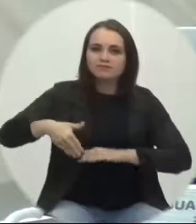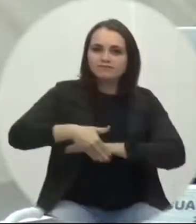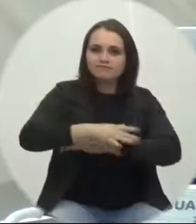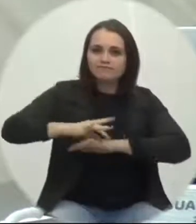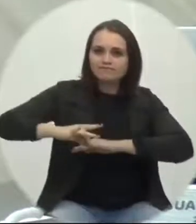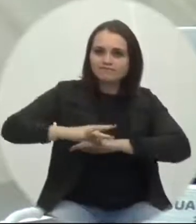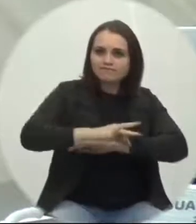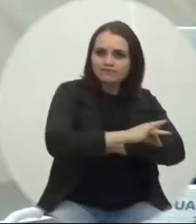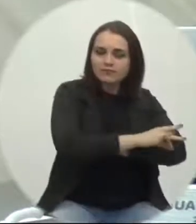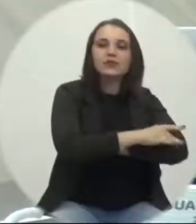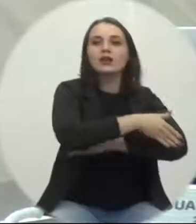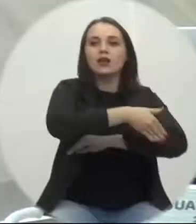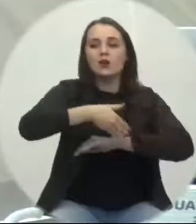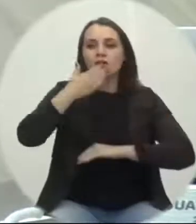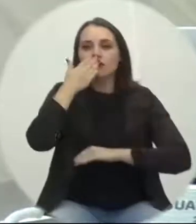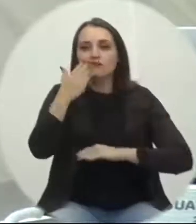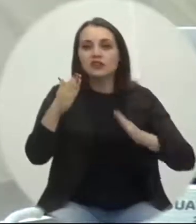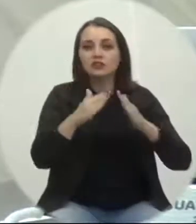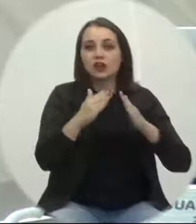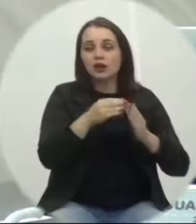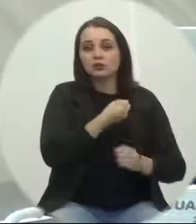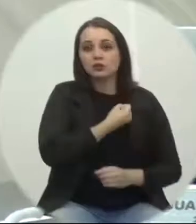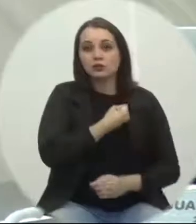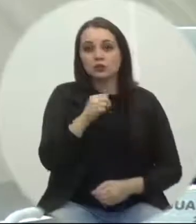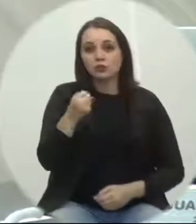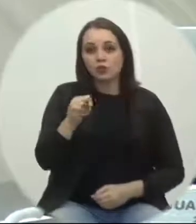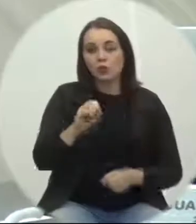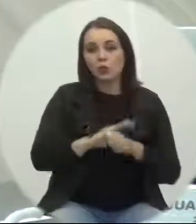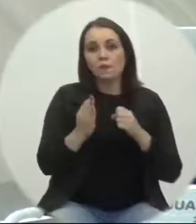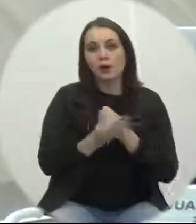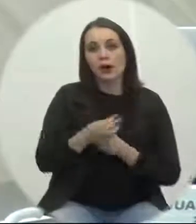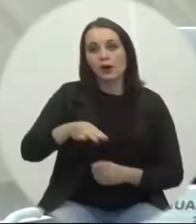Luiz Daró Salvador, de fronte à casa nº 8, bairro milanese.